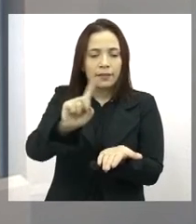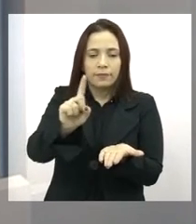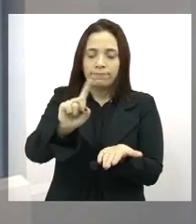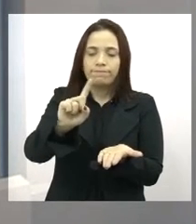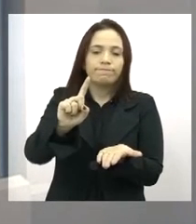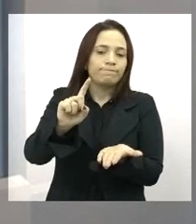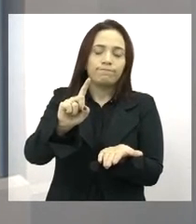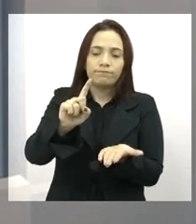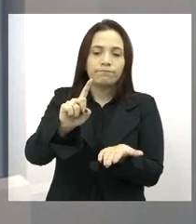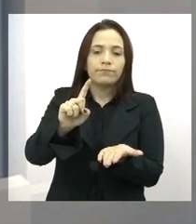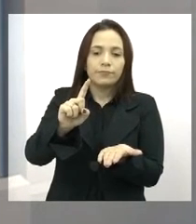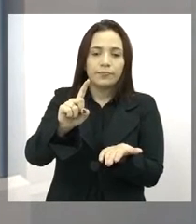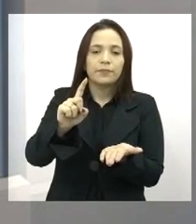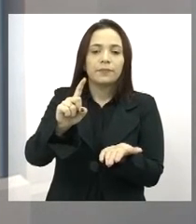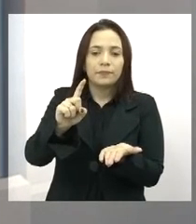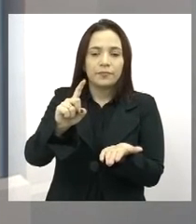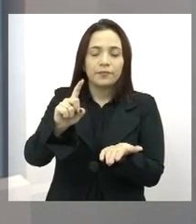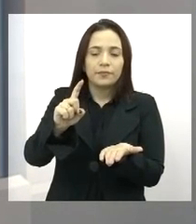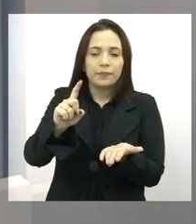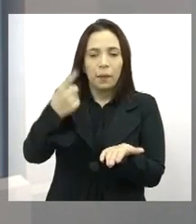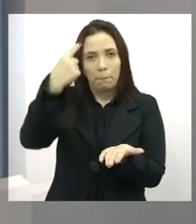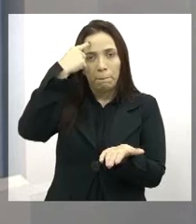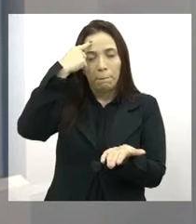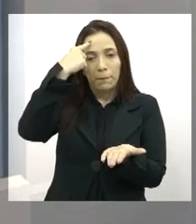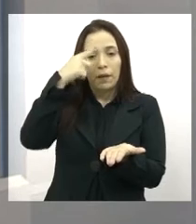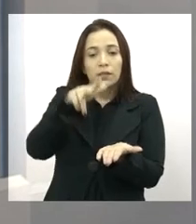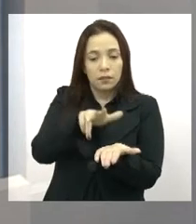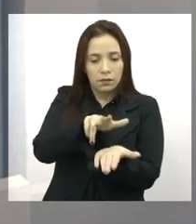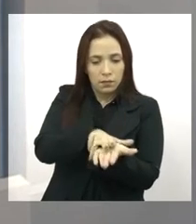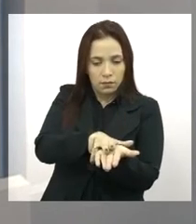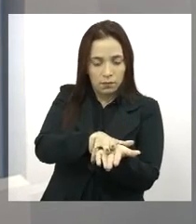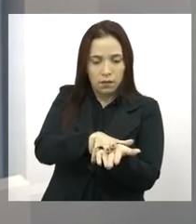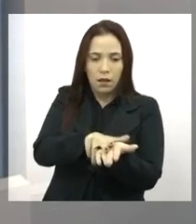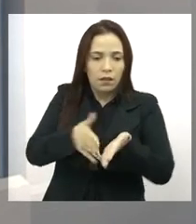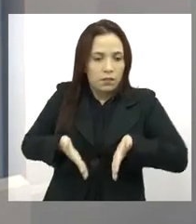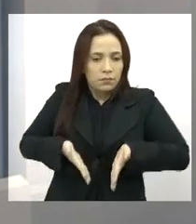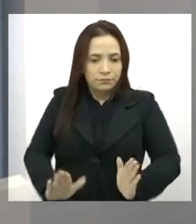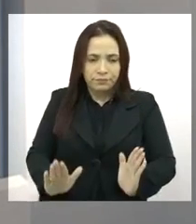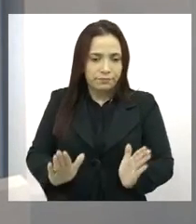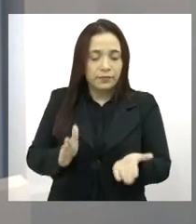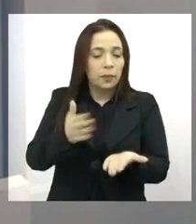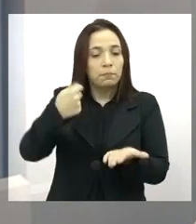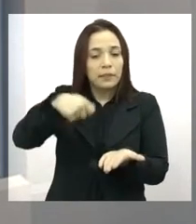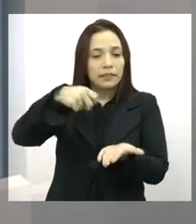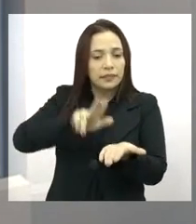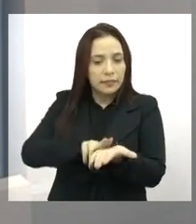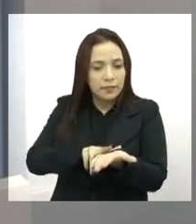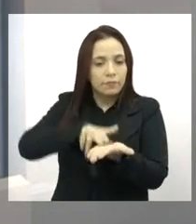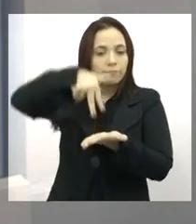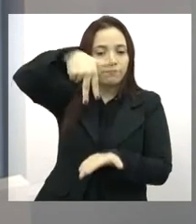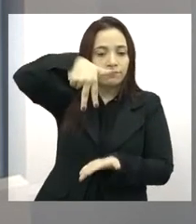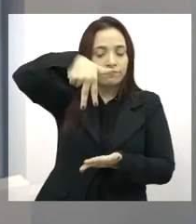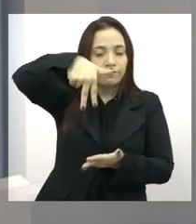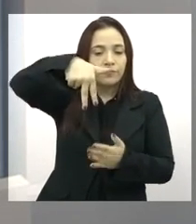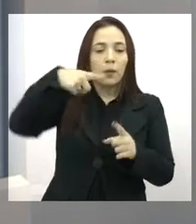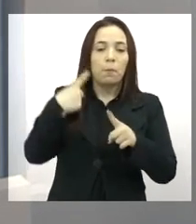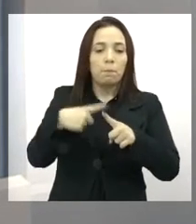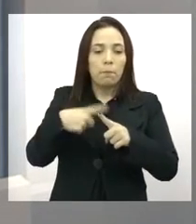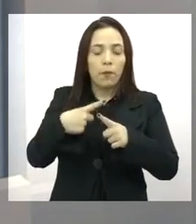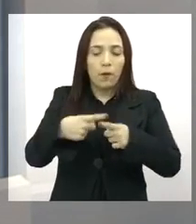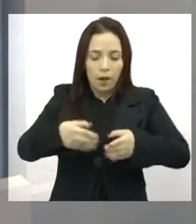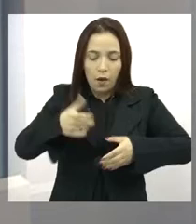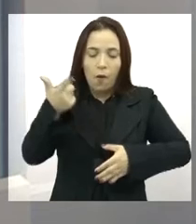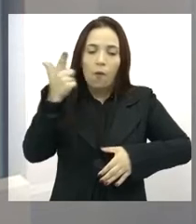é algo que deve ser, assim, muito simples de entender que a posição vertical, né, a gravidade favorece que o bebê